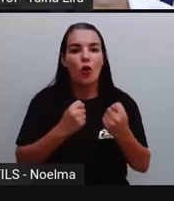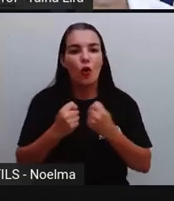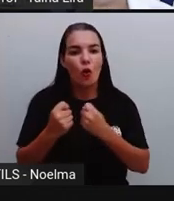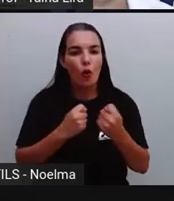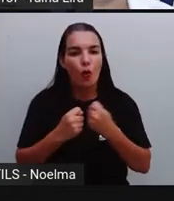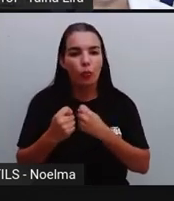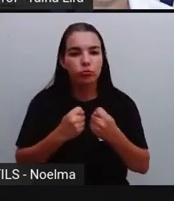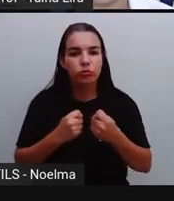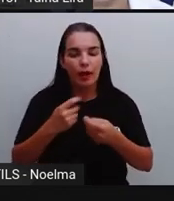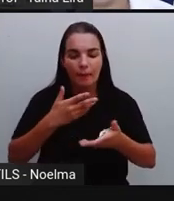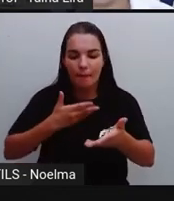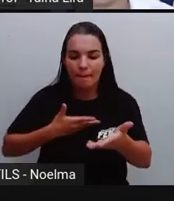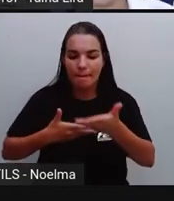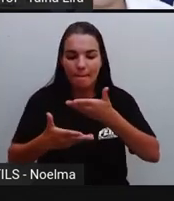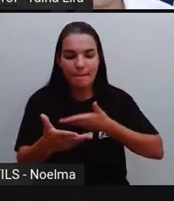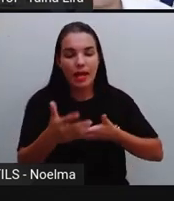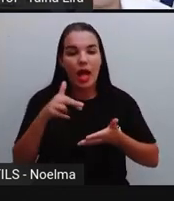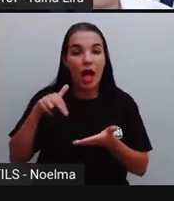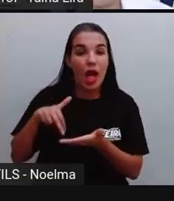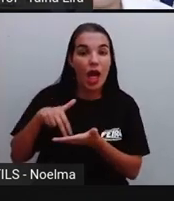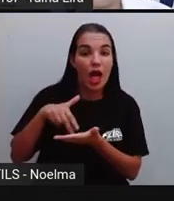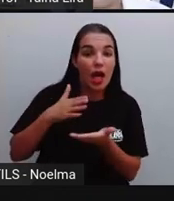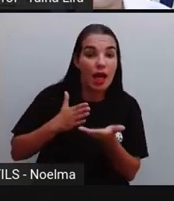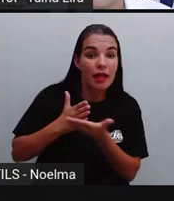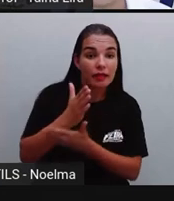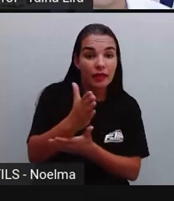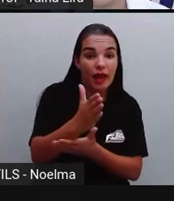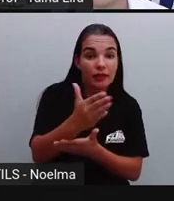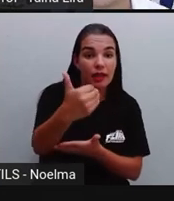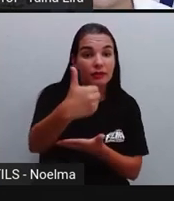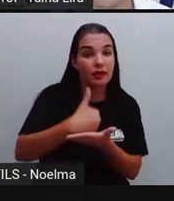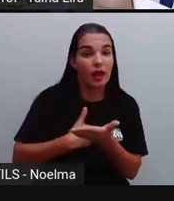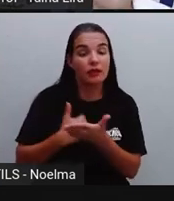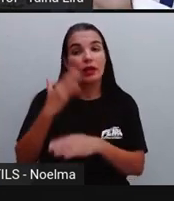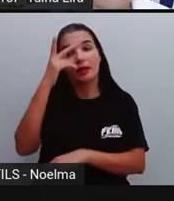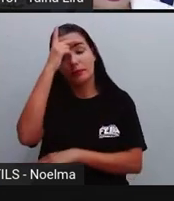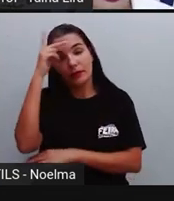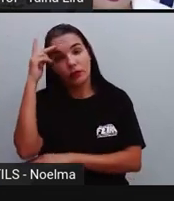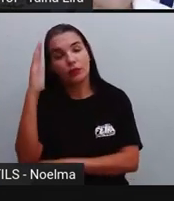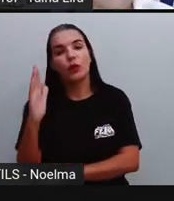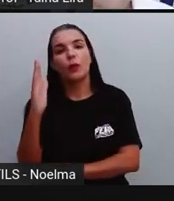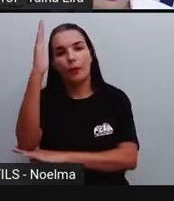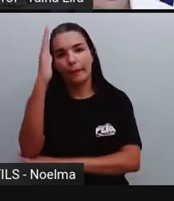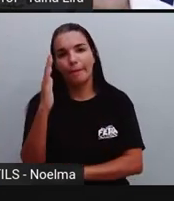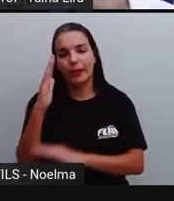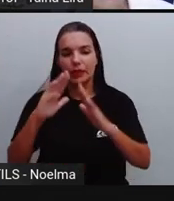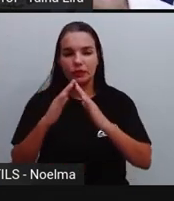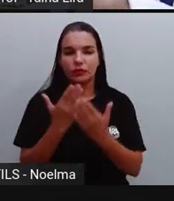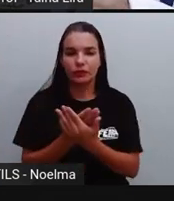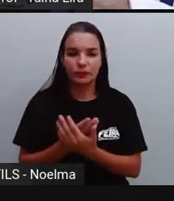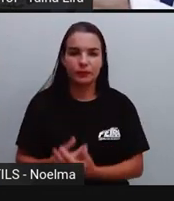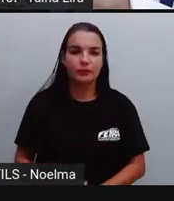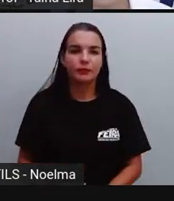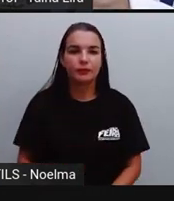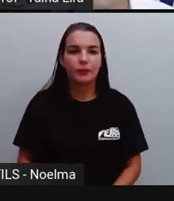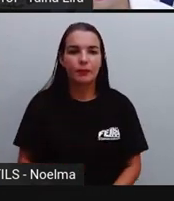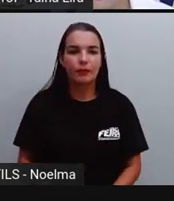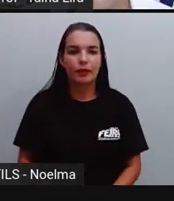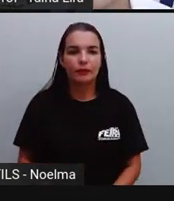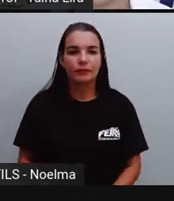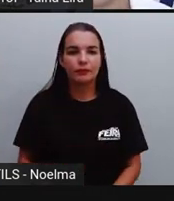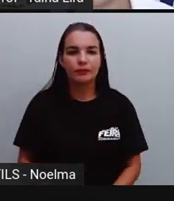está tudo em ordem, tá? E ele também, ó, controla a entrada e a saída das pessoas na escola, tá bom? Para